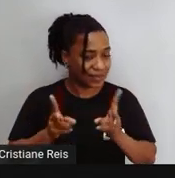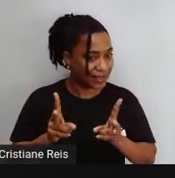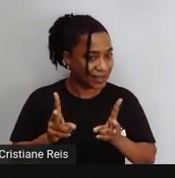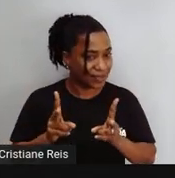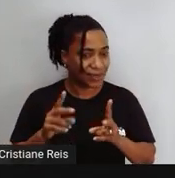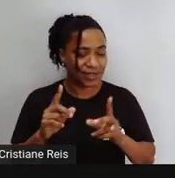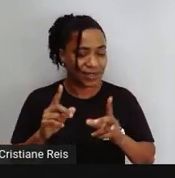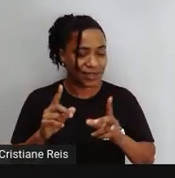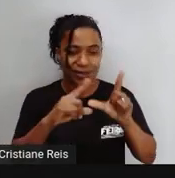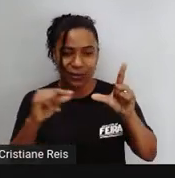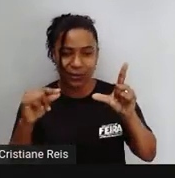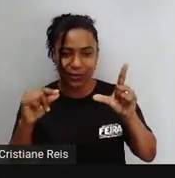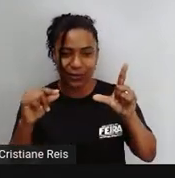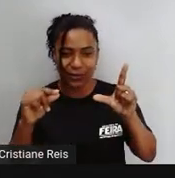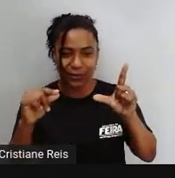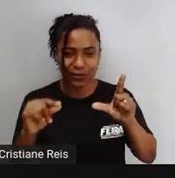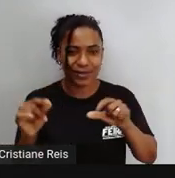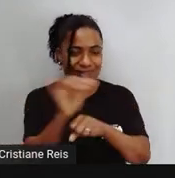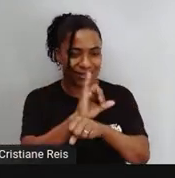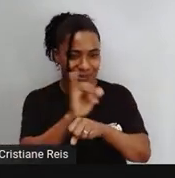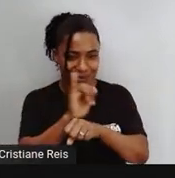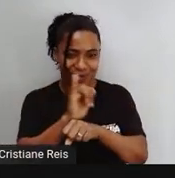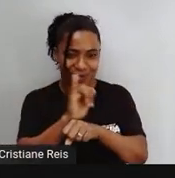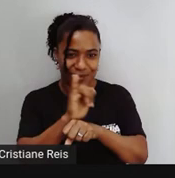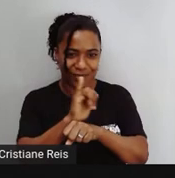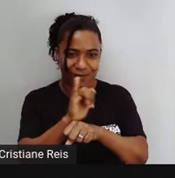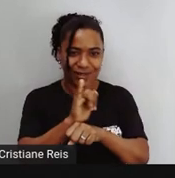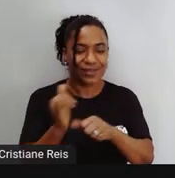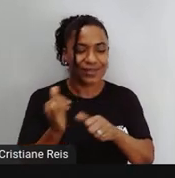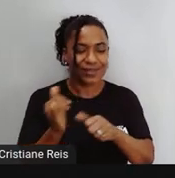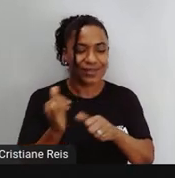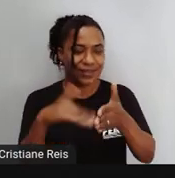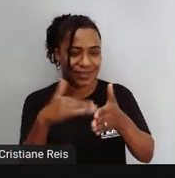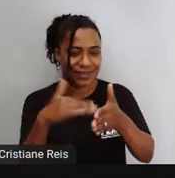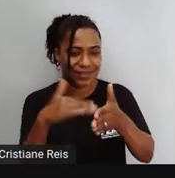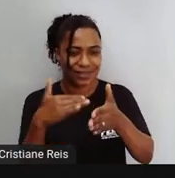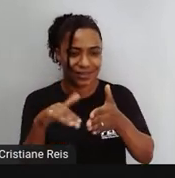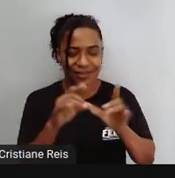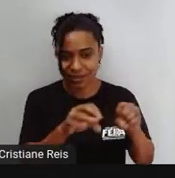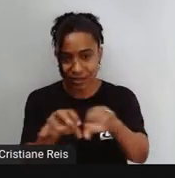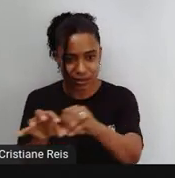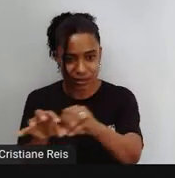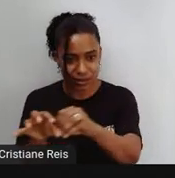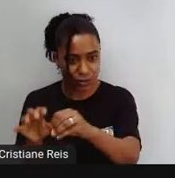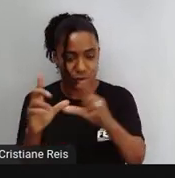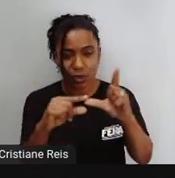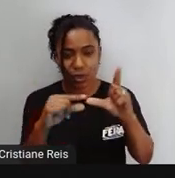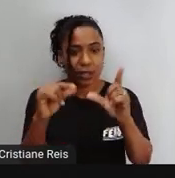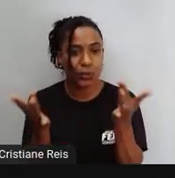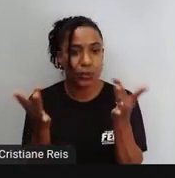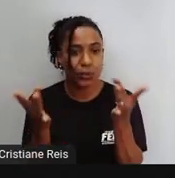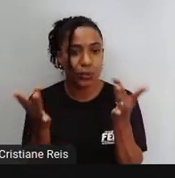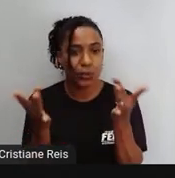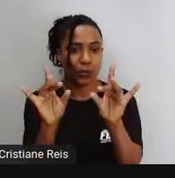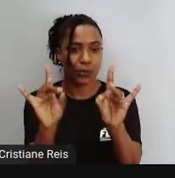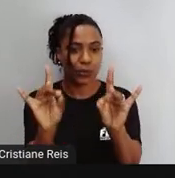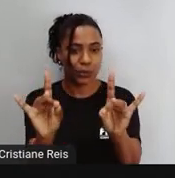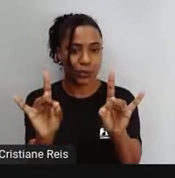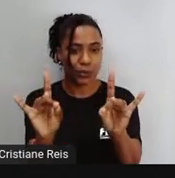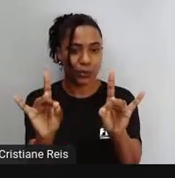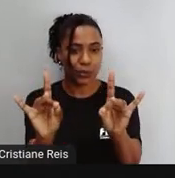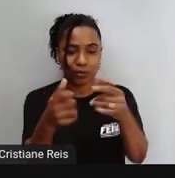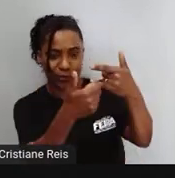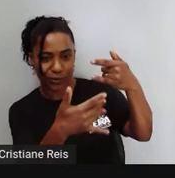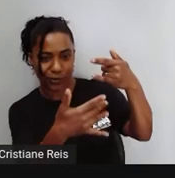Lá no canal da Seduc no Youtube No campo comentários Para que vocês possam acessá-la Quantas